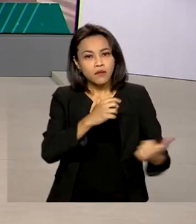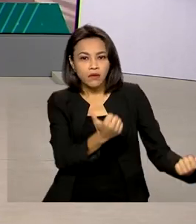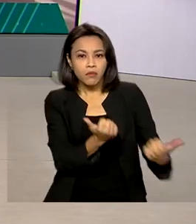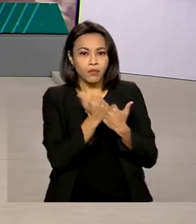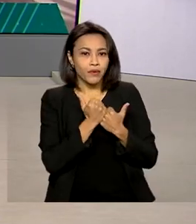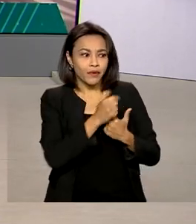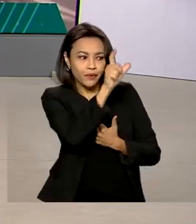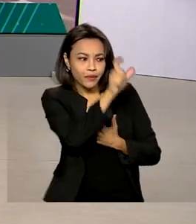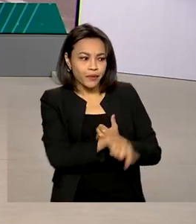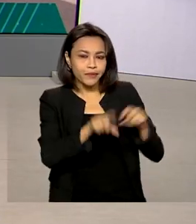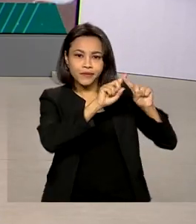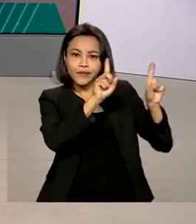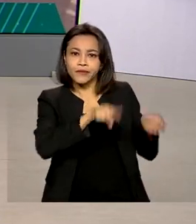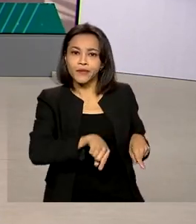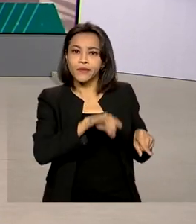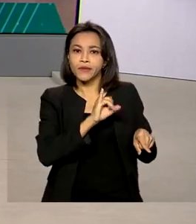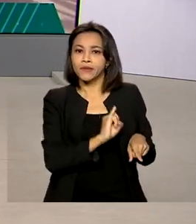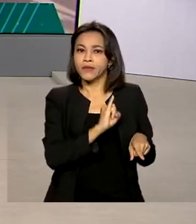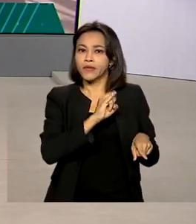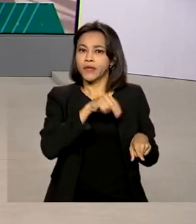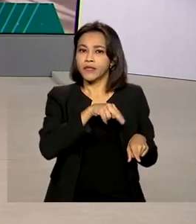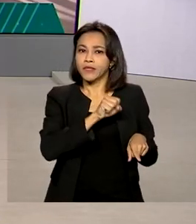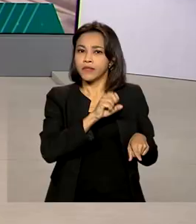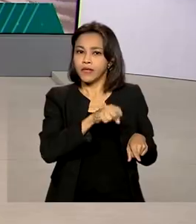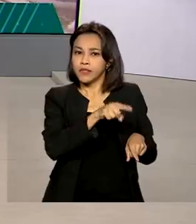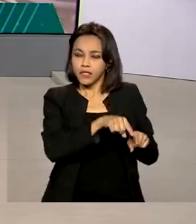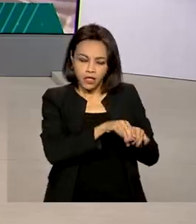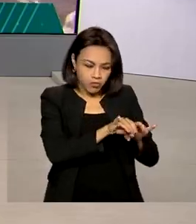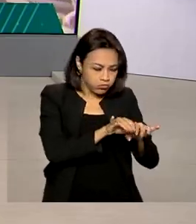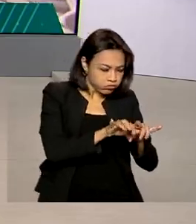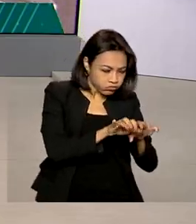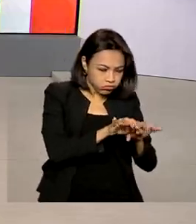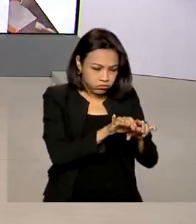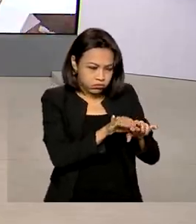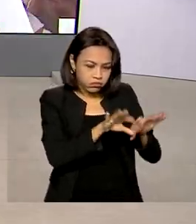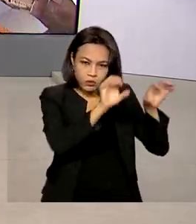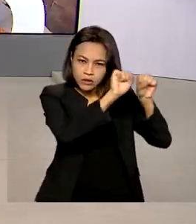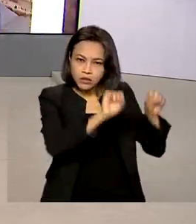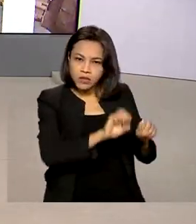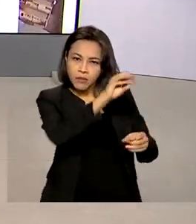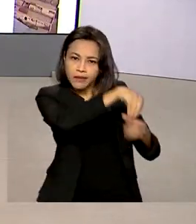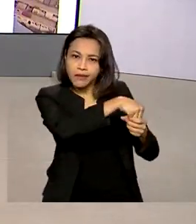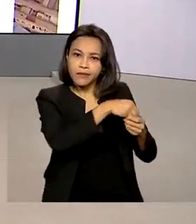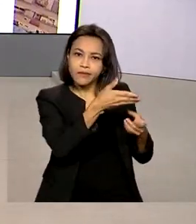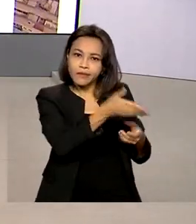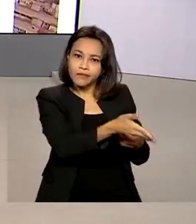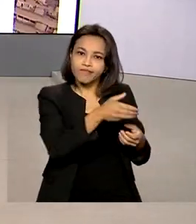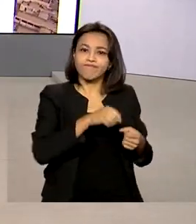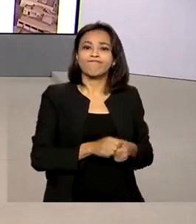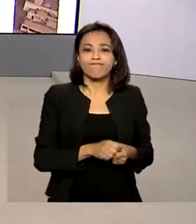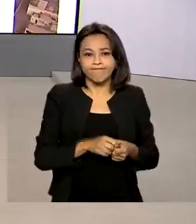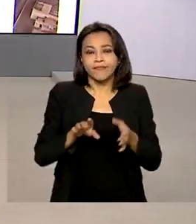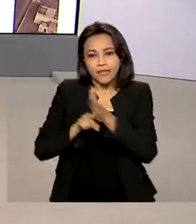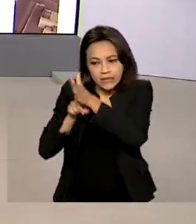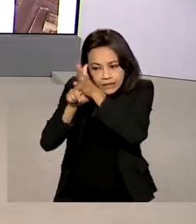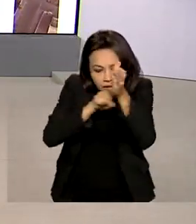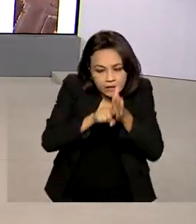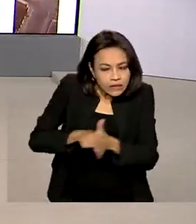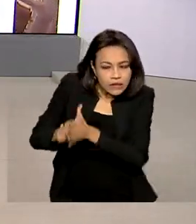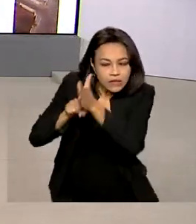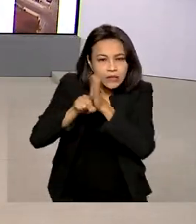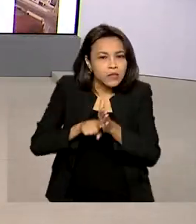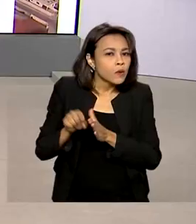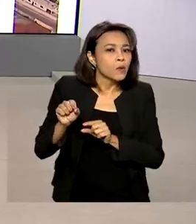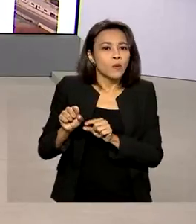de servidores do INSS que movimentavam os sistemas informatizados da Previdência Social. As investigações indicam